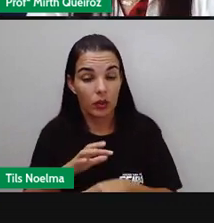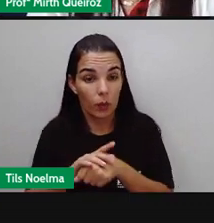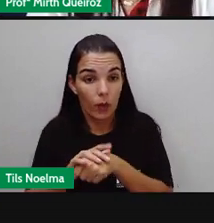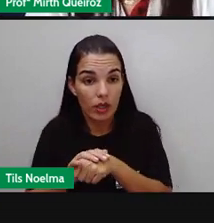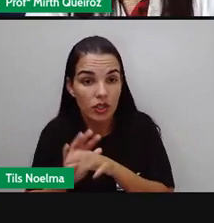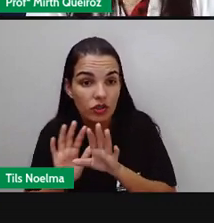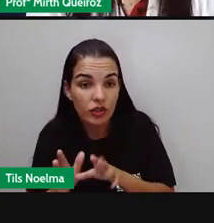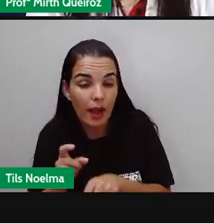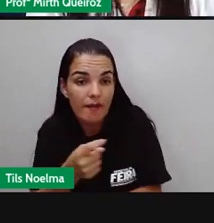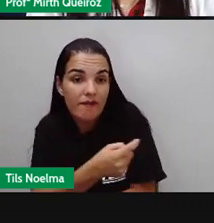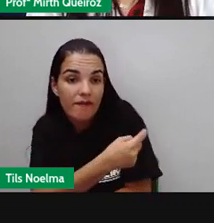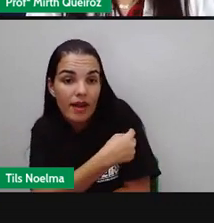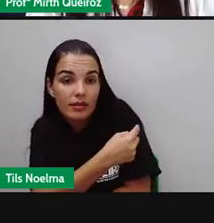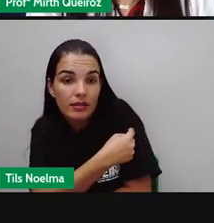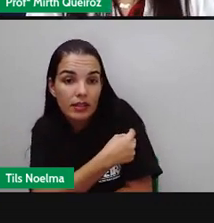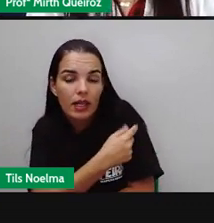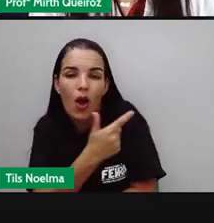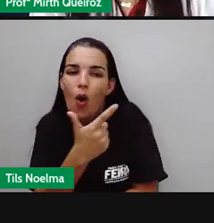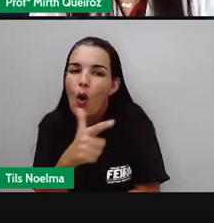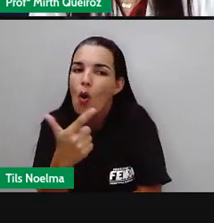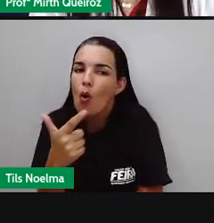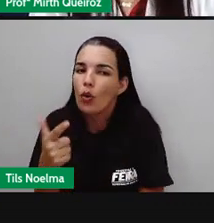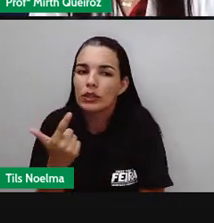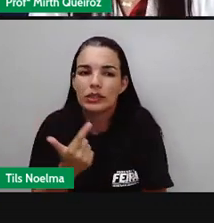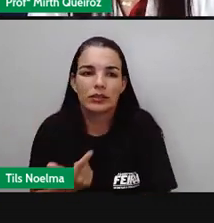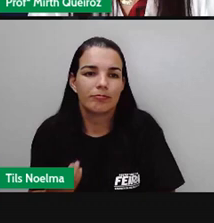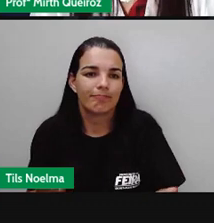outras ainda nós não temos vacina.